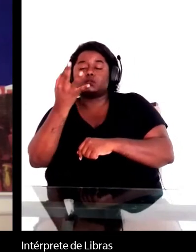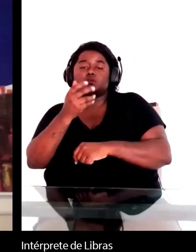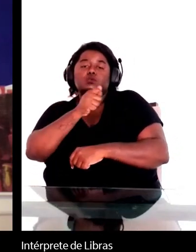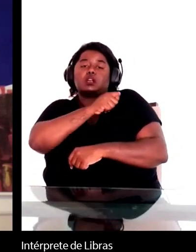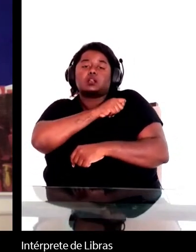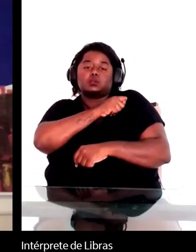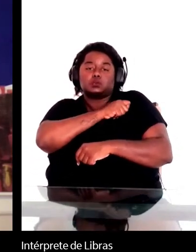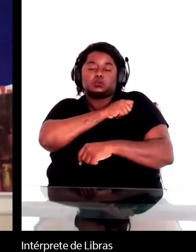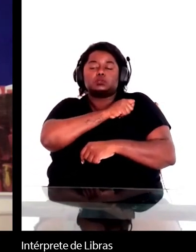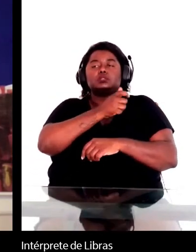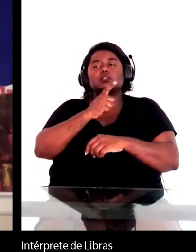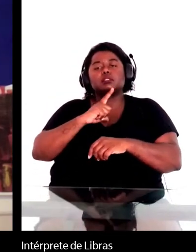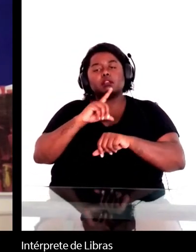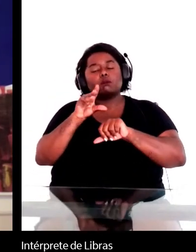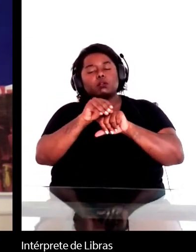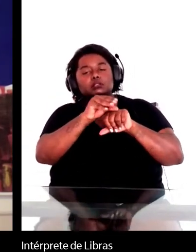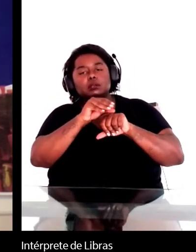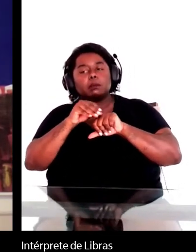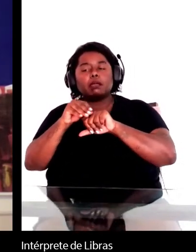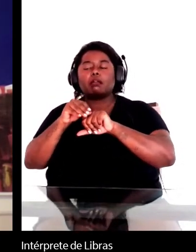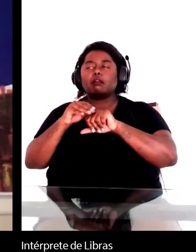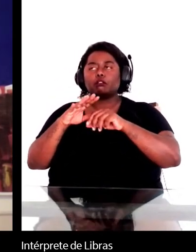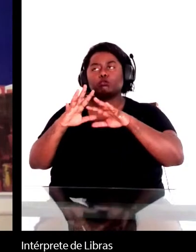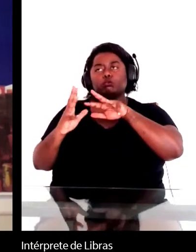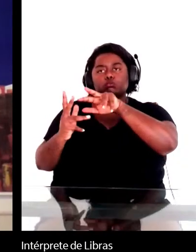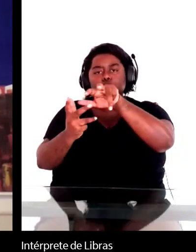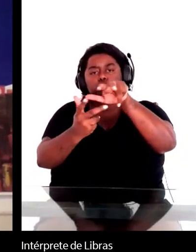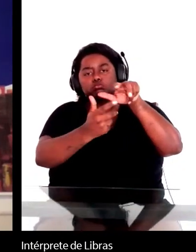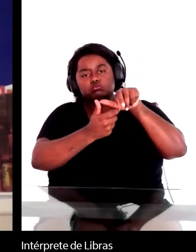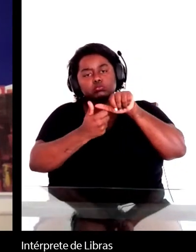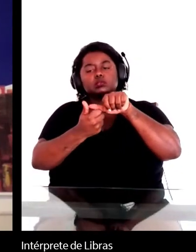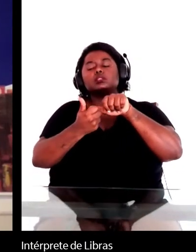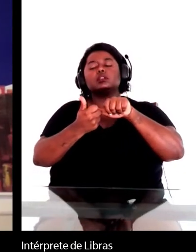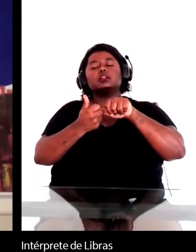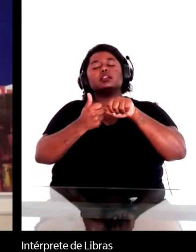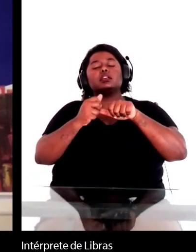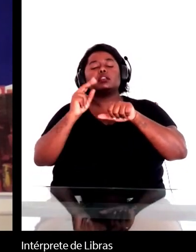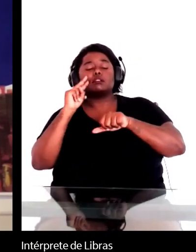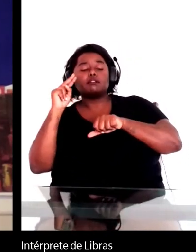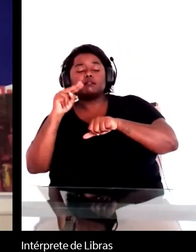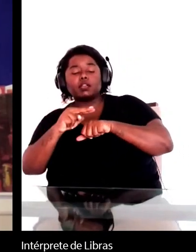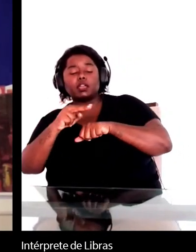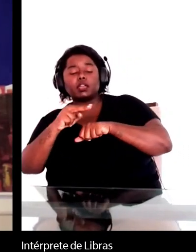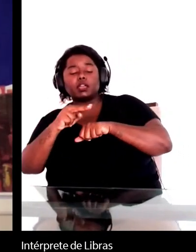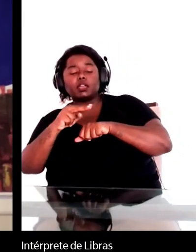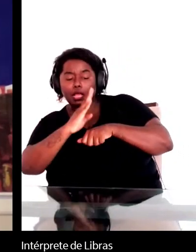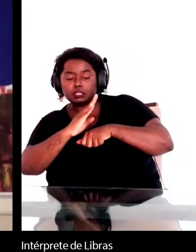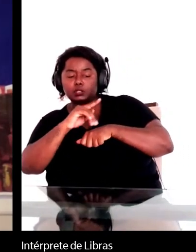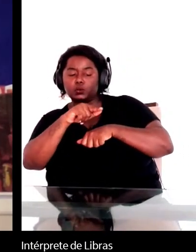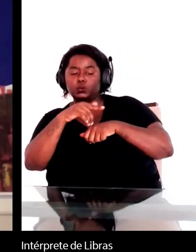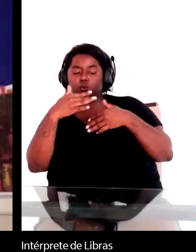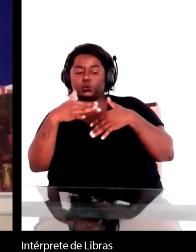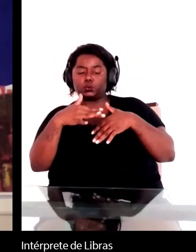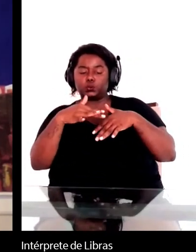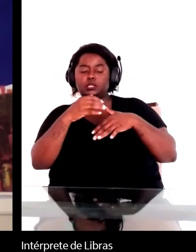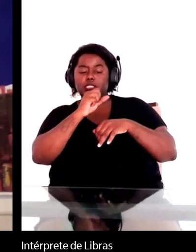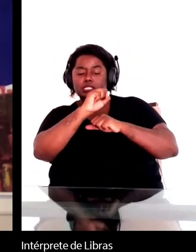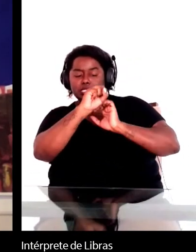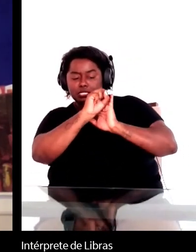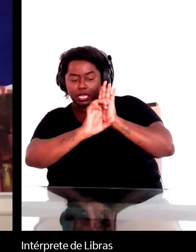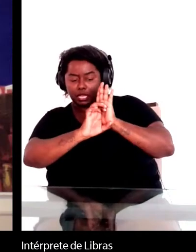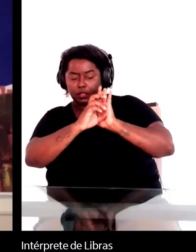mais internacionais que vêem no Brasil aquela potência do século XXI, aquele